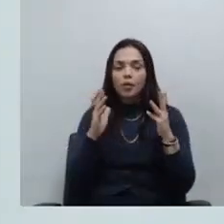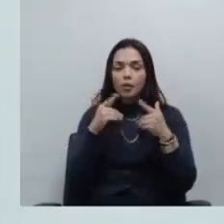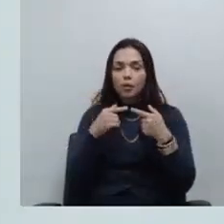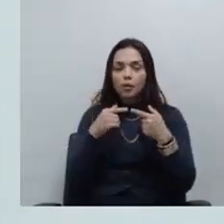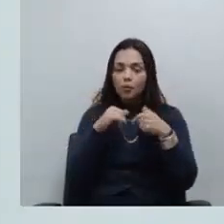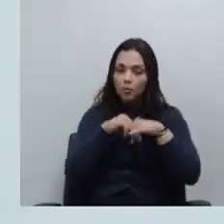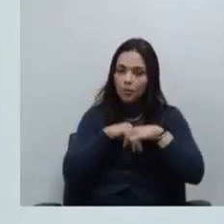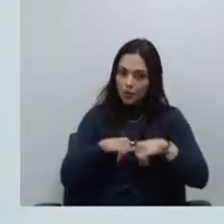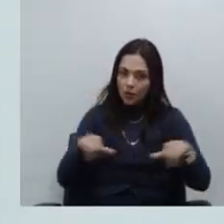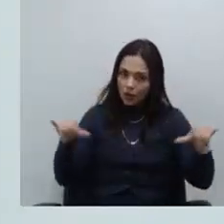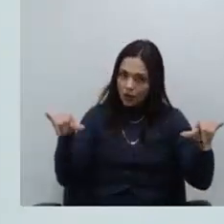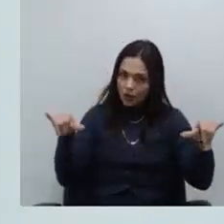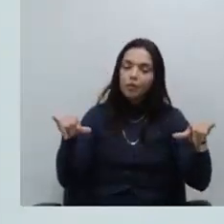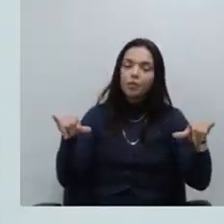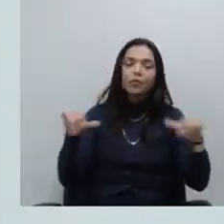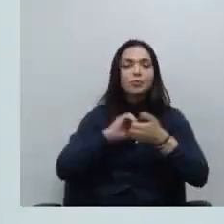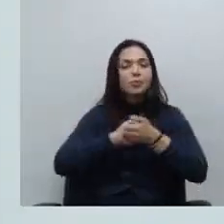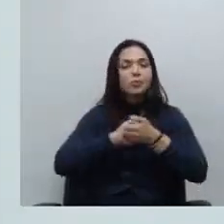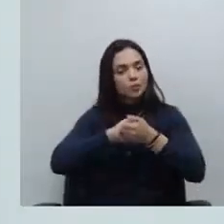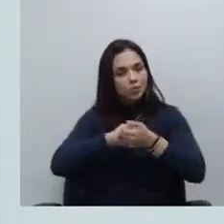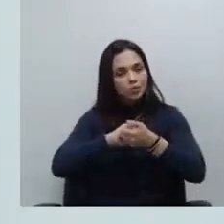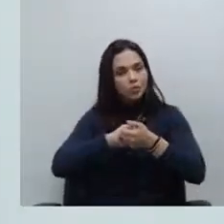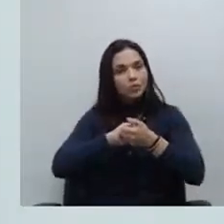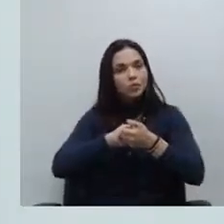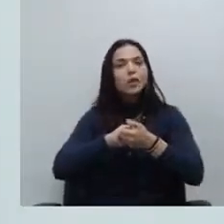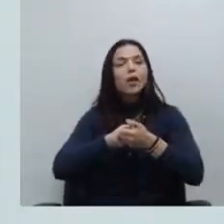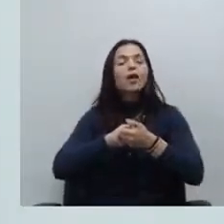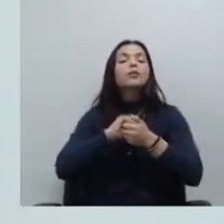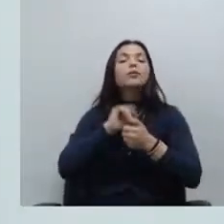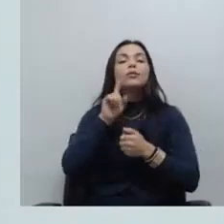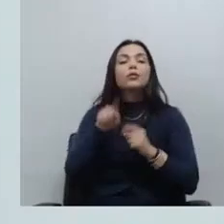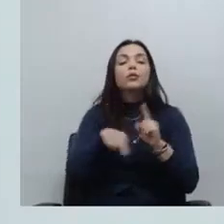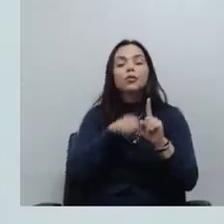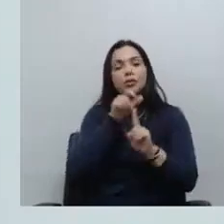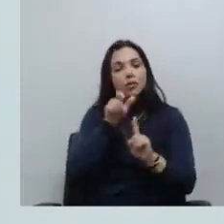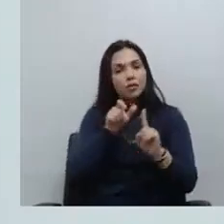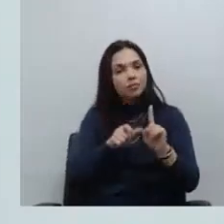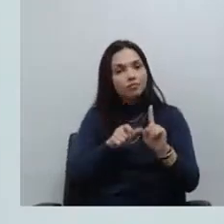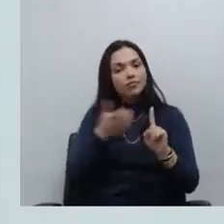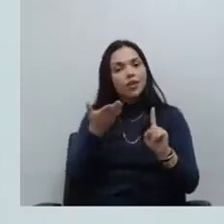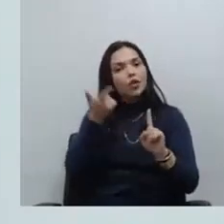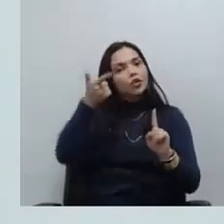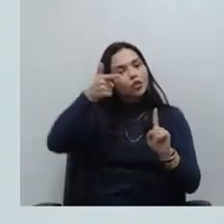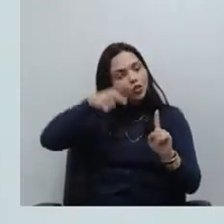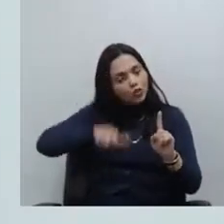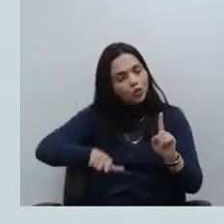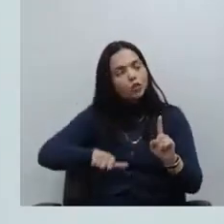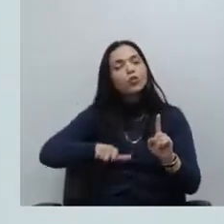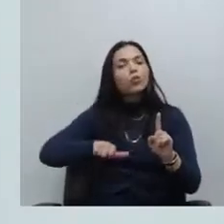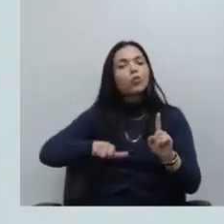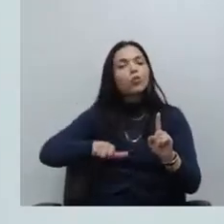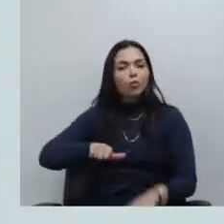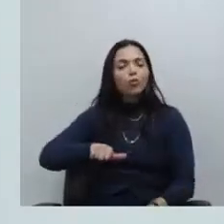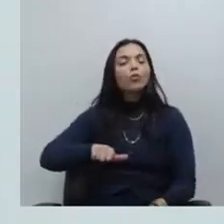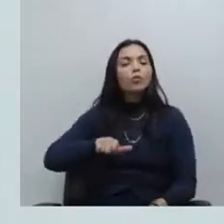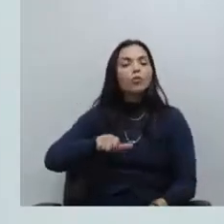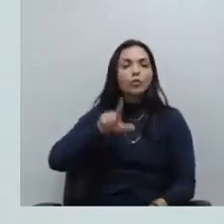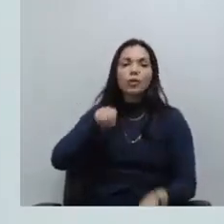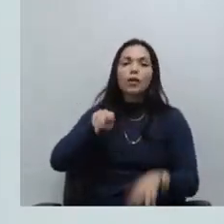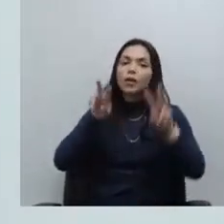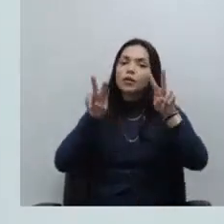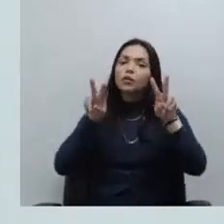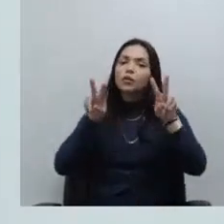oportunidade de cumprimentar na oportunidade que foram anunciados renovo o cumprimento aqui as questões